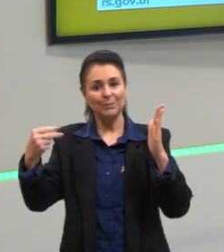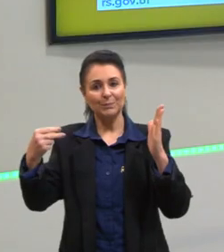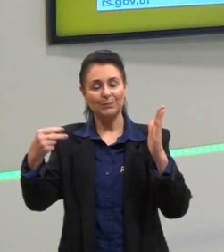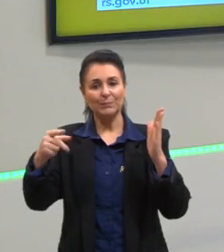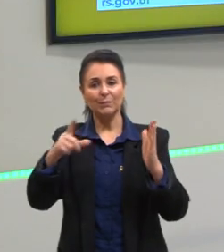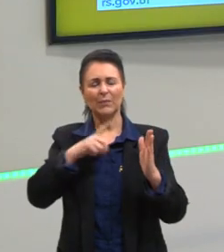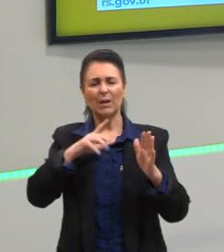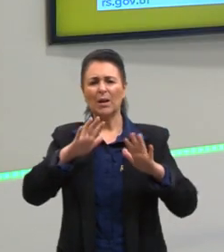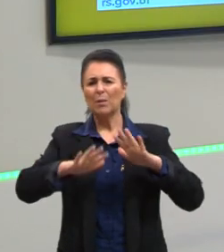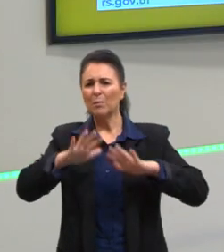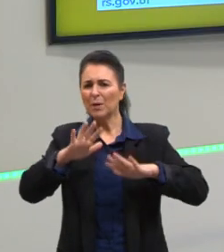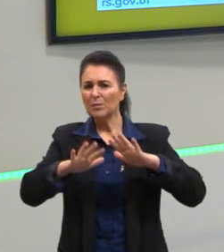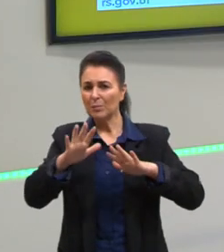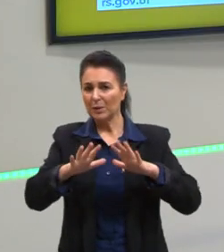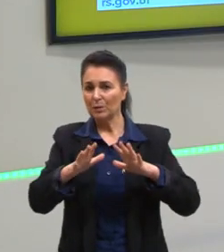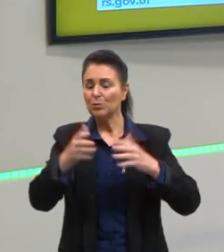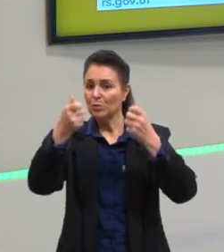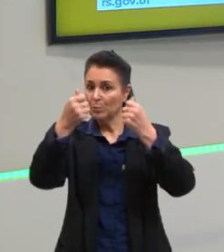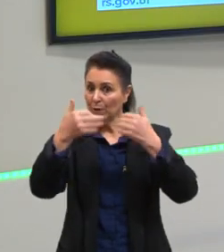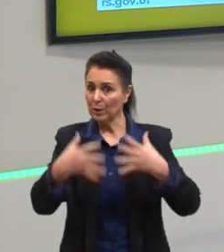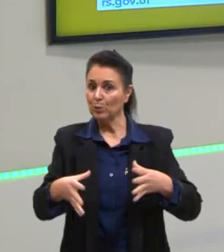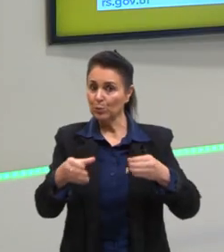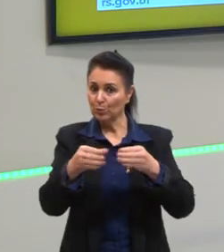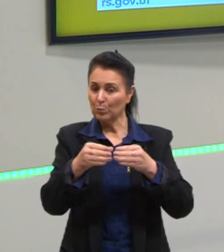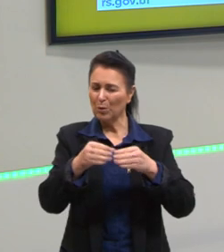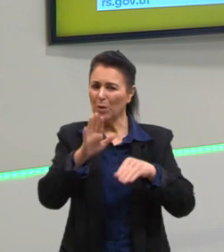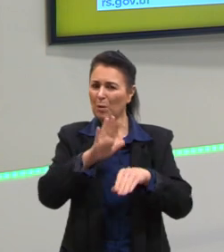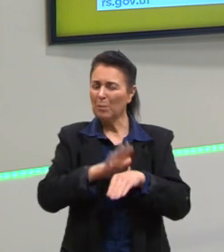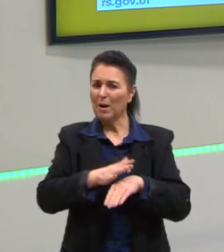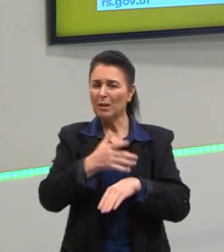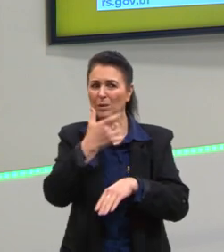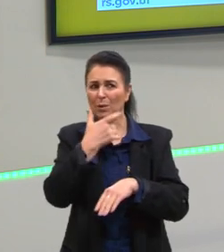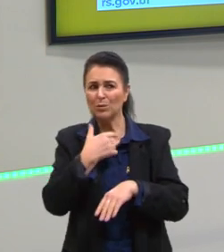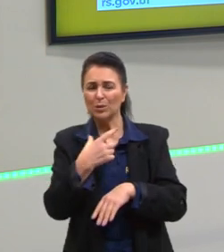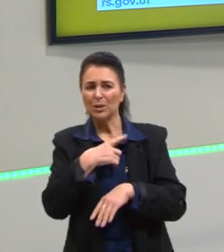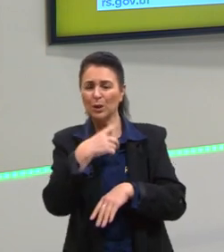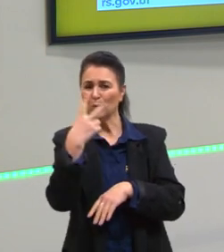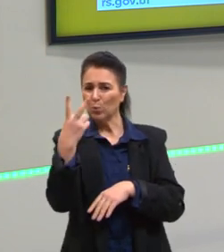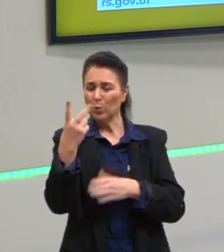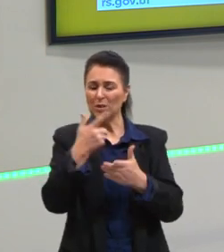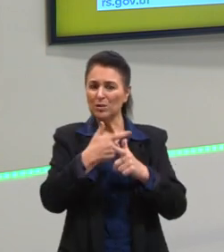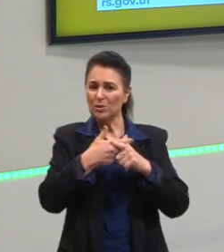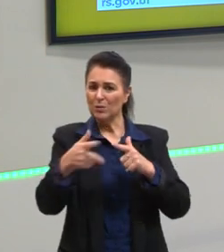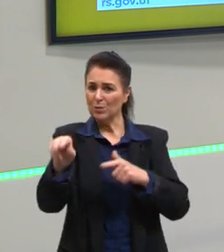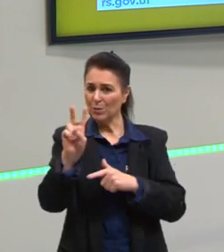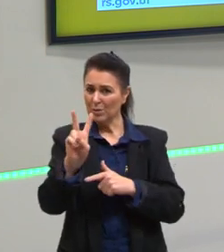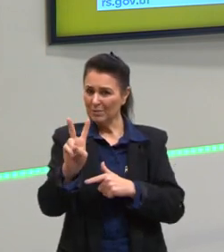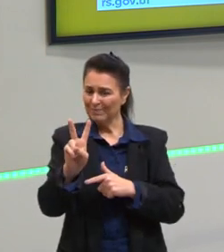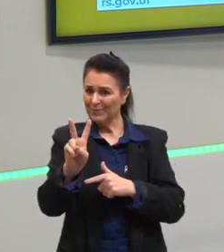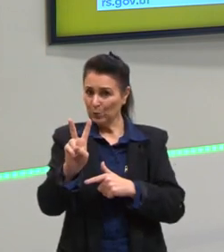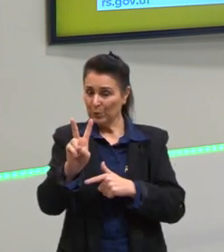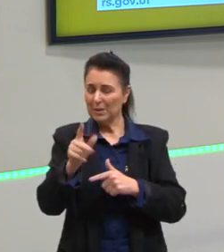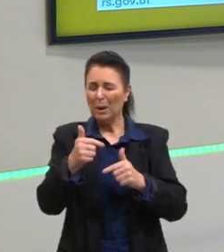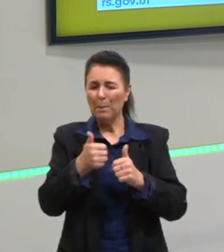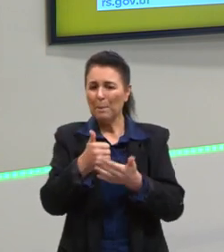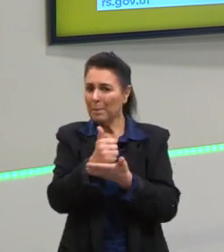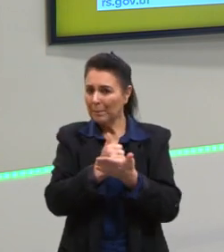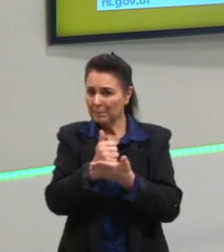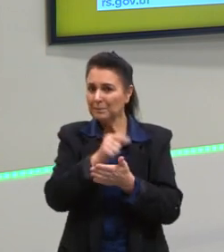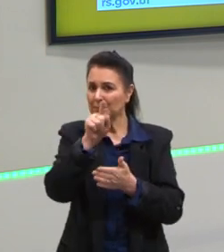ou menos são essas as correntes, mas acho que há duas divisões básicas que você tem que guardar para